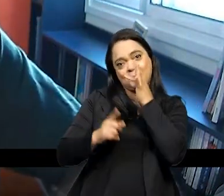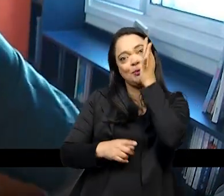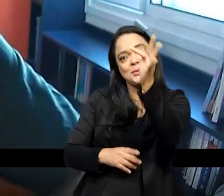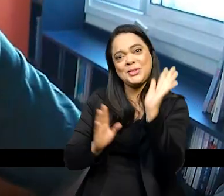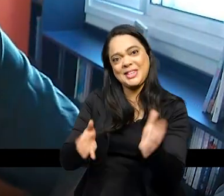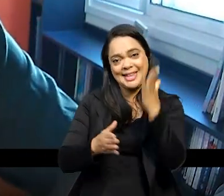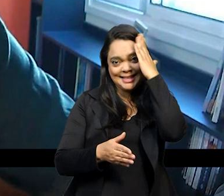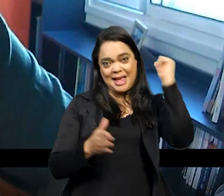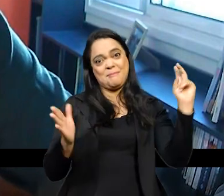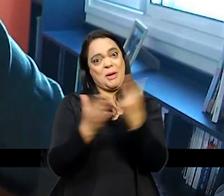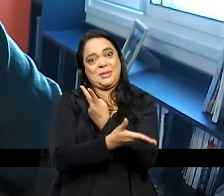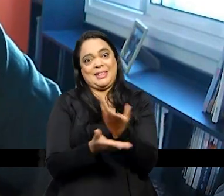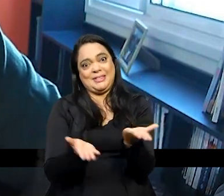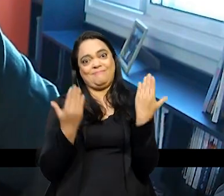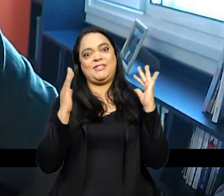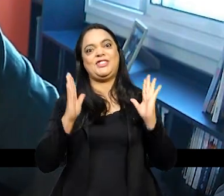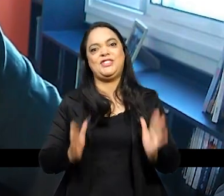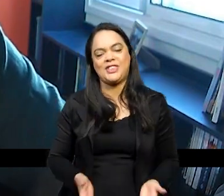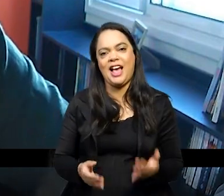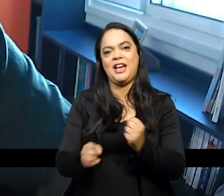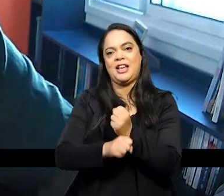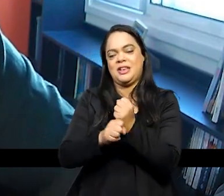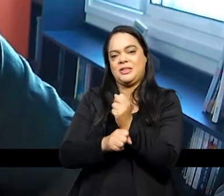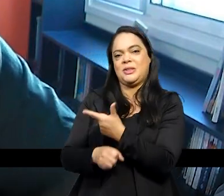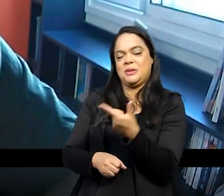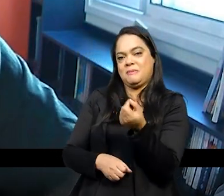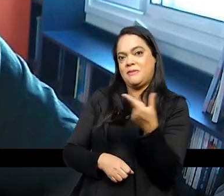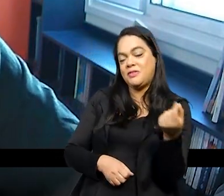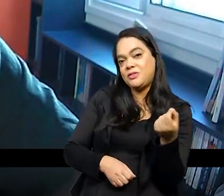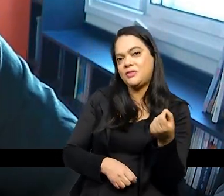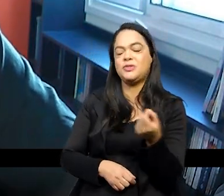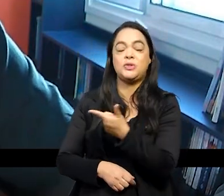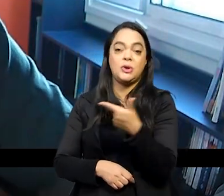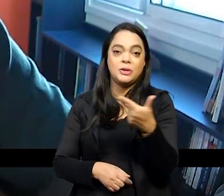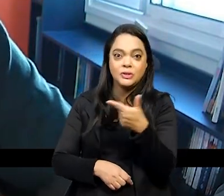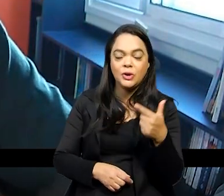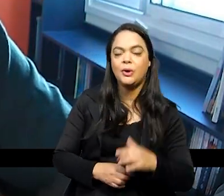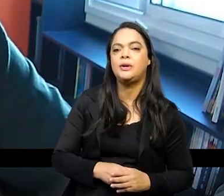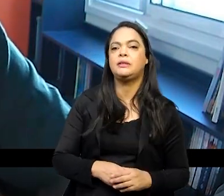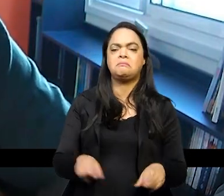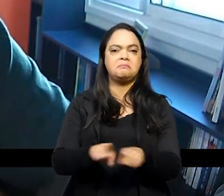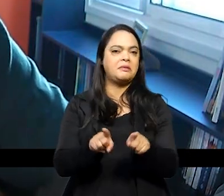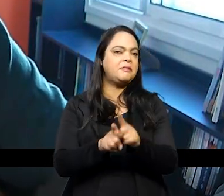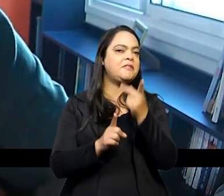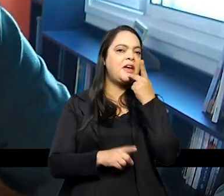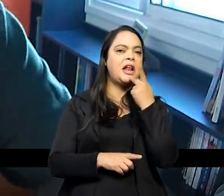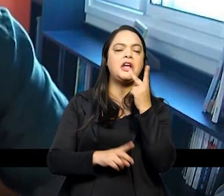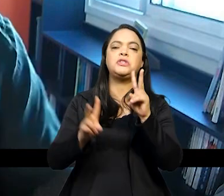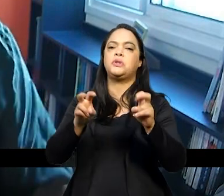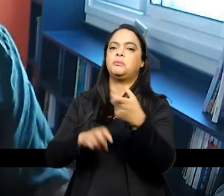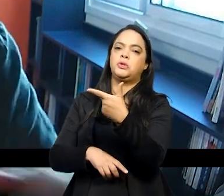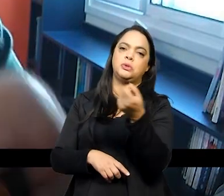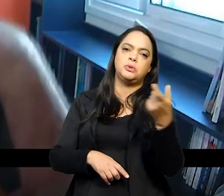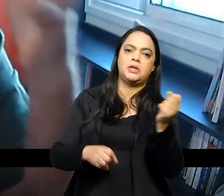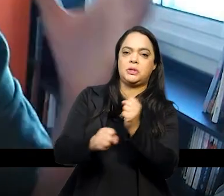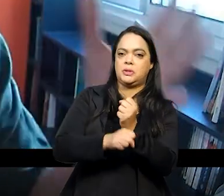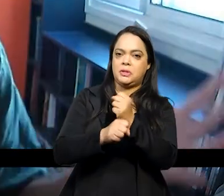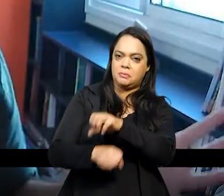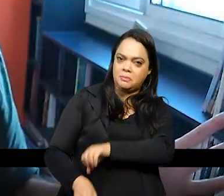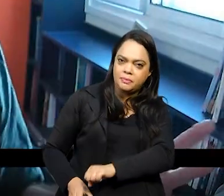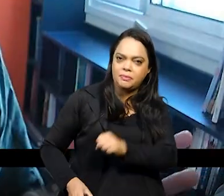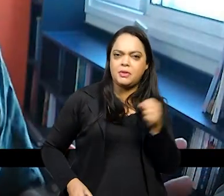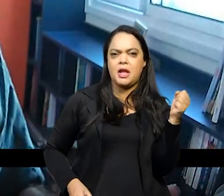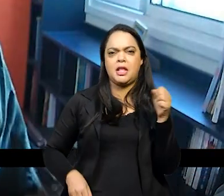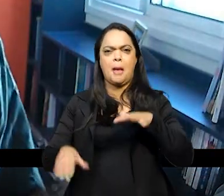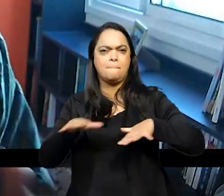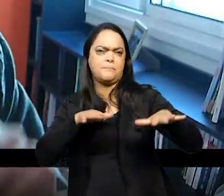o que aconteceu em 2022 pode até fazer uma referência lá ao tal do bicentenário da independência e fala dos movimentos